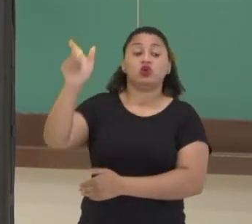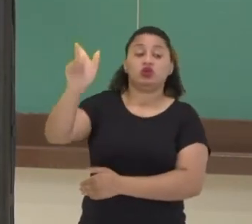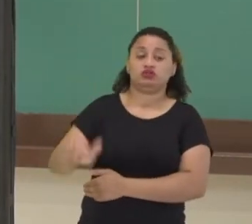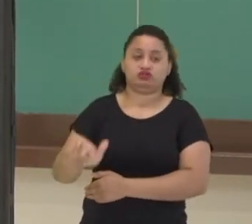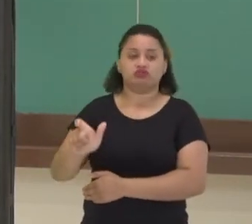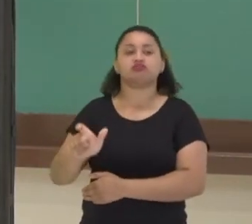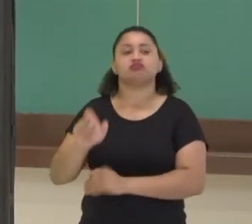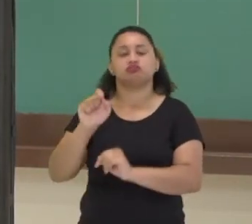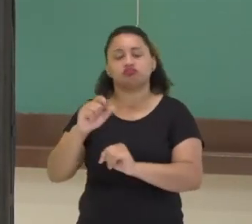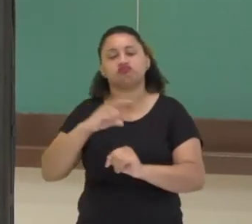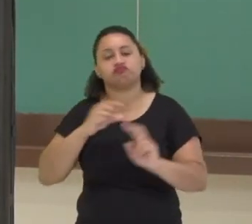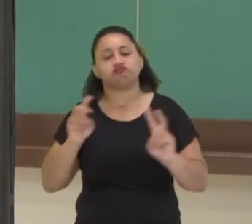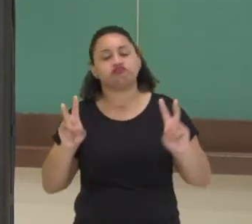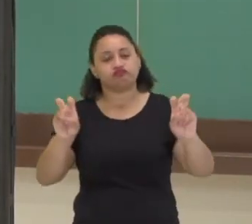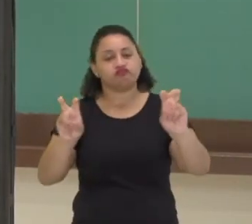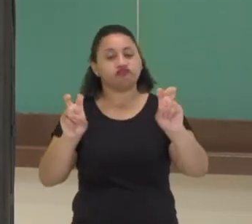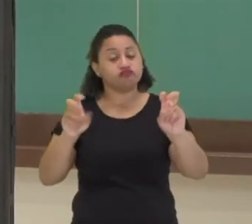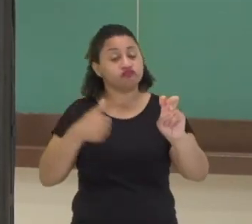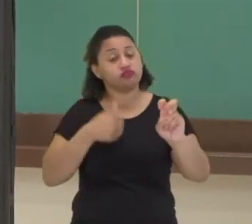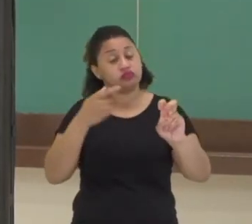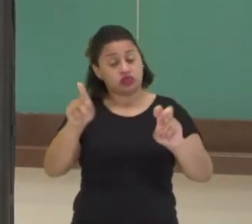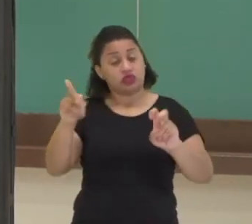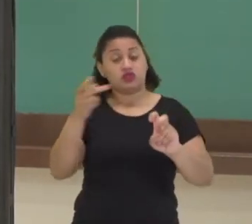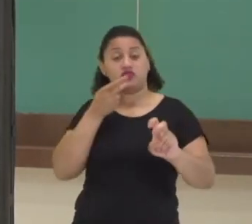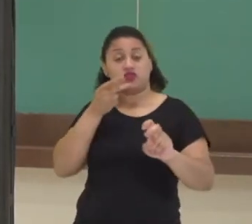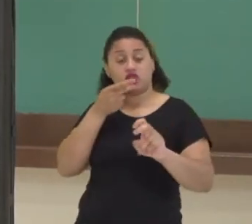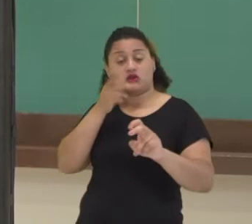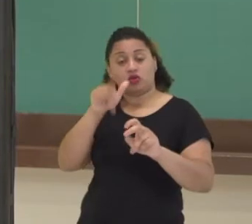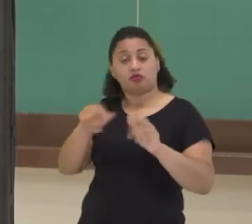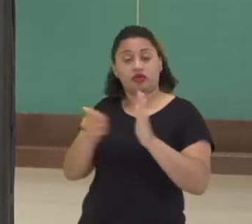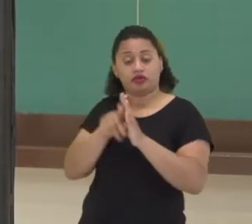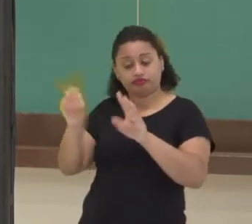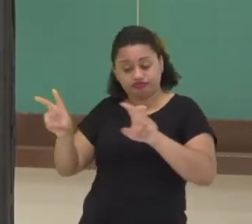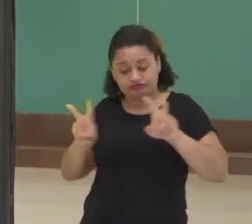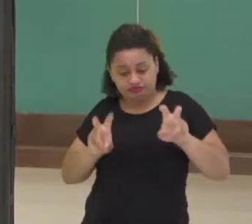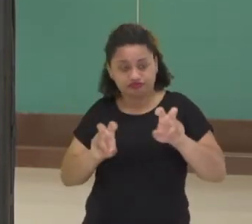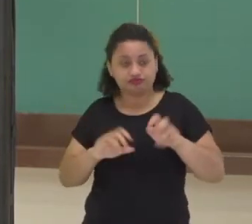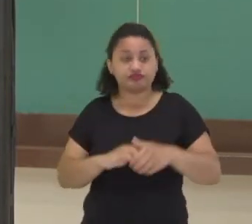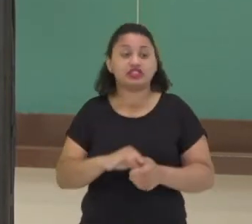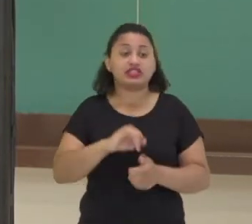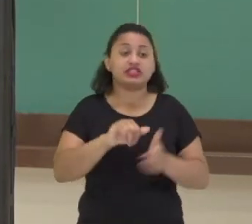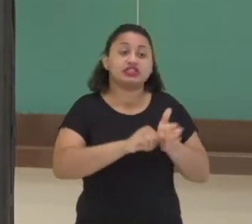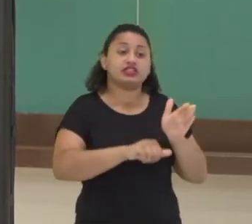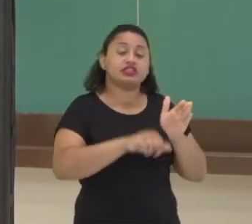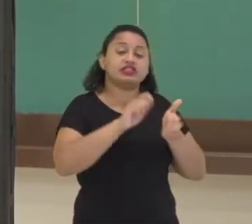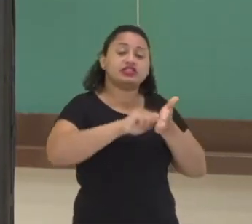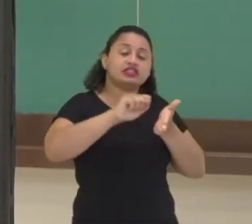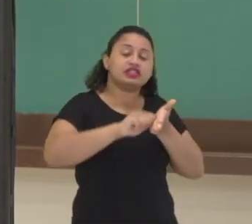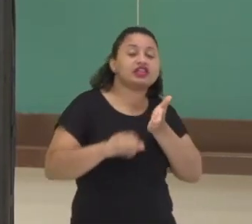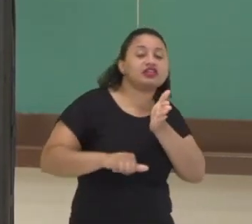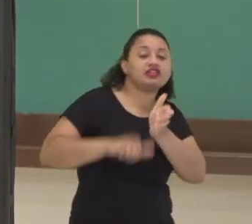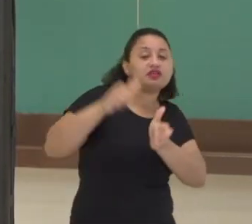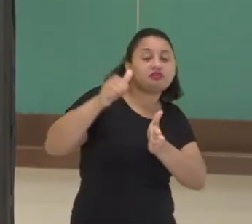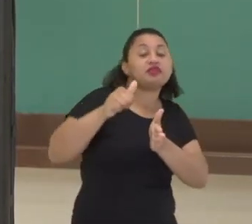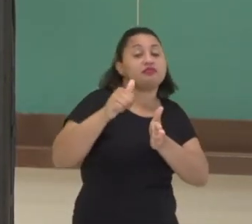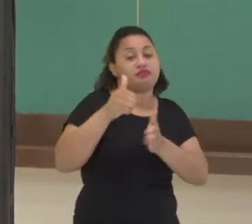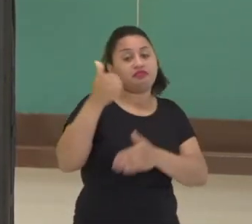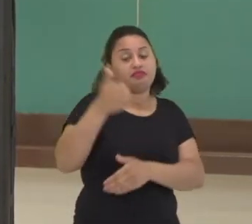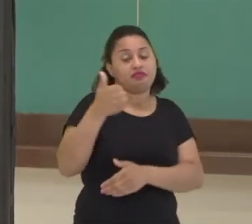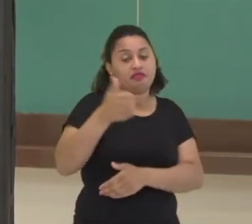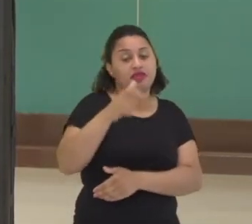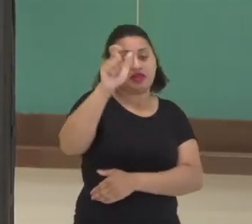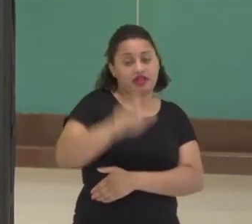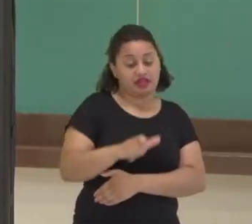incluindo citações do autobiografado. Se for escrito em primeira pessoa, o que é uma autobiografia?